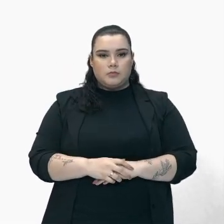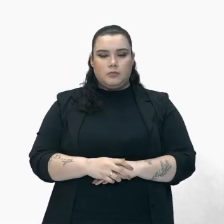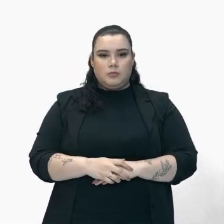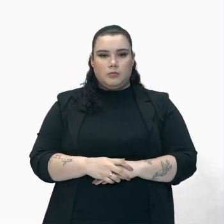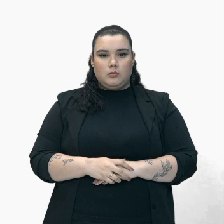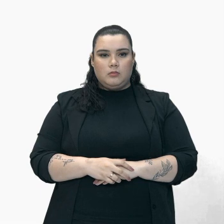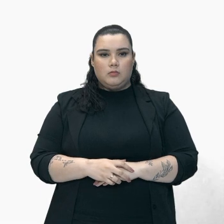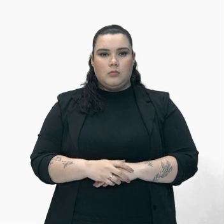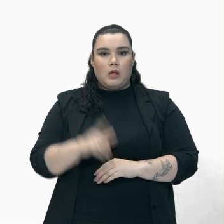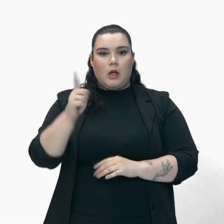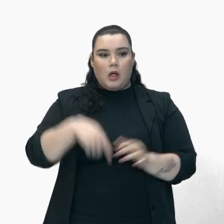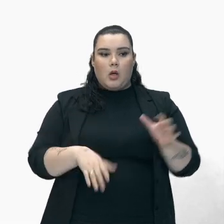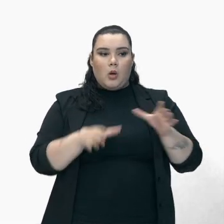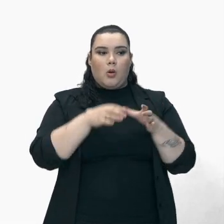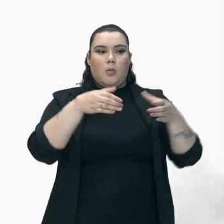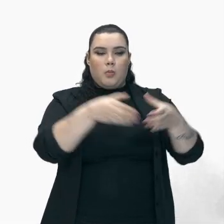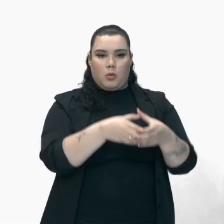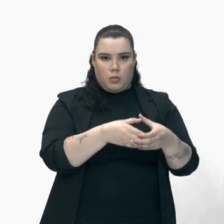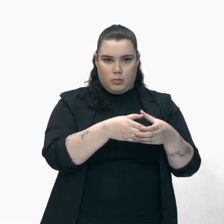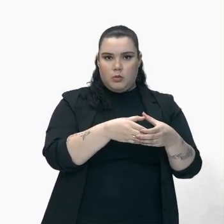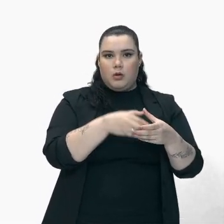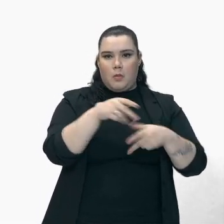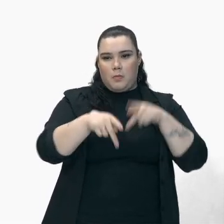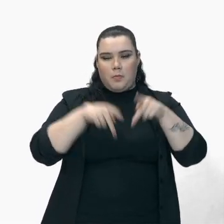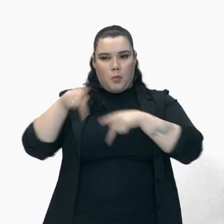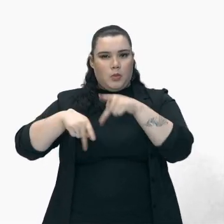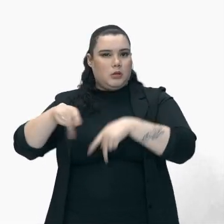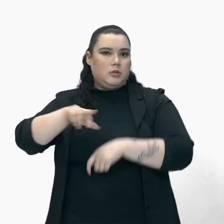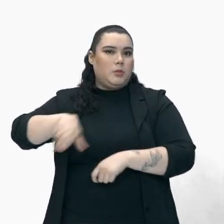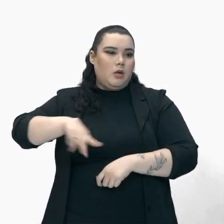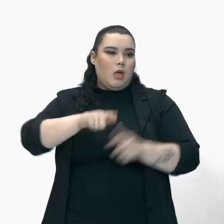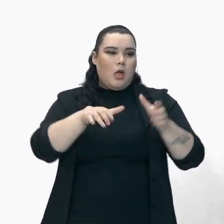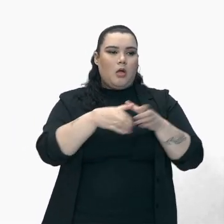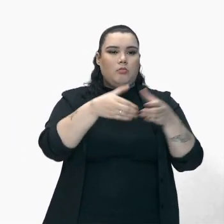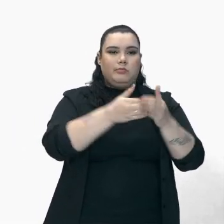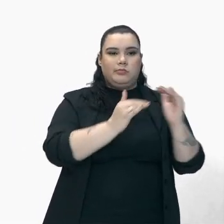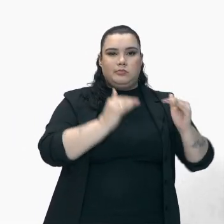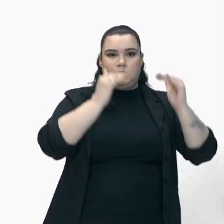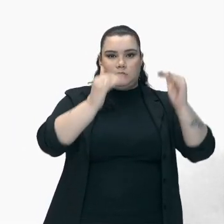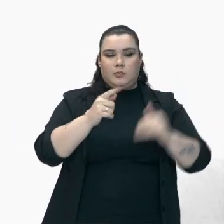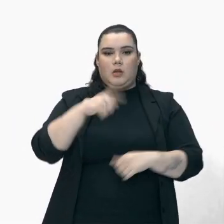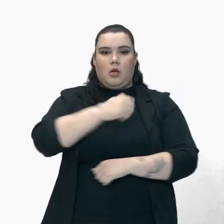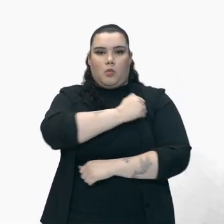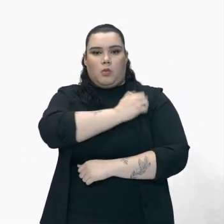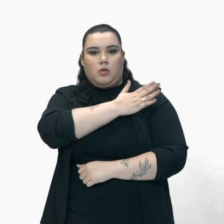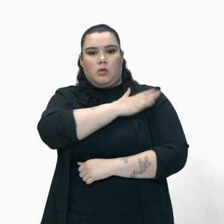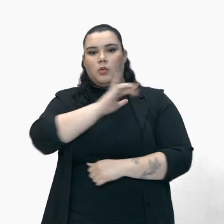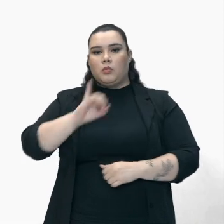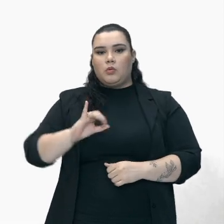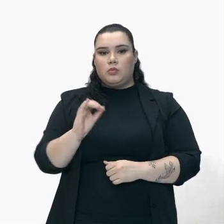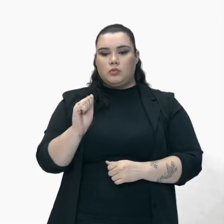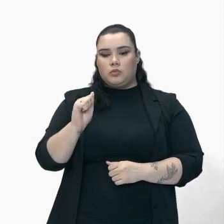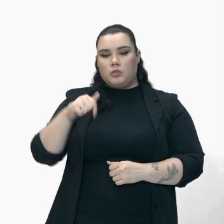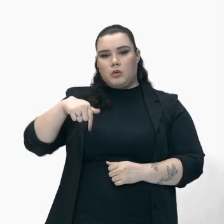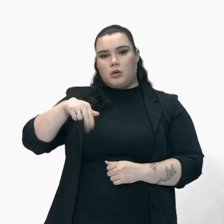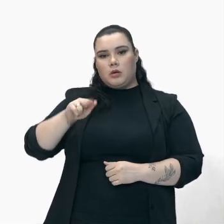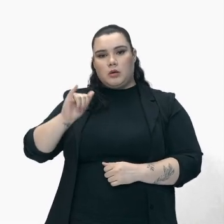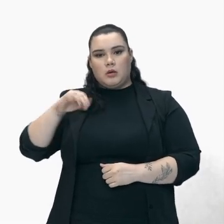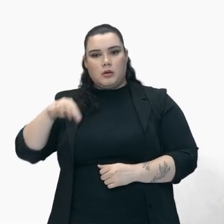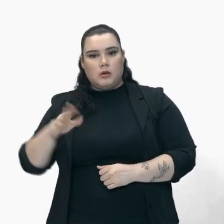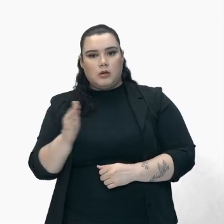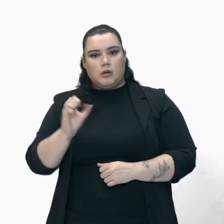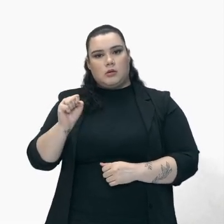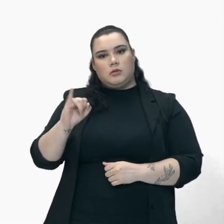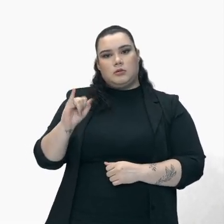questão Da elite Do que propriamente Da população Foi o tenente Coronel Joaquim Silvério Dos Reis Que